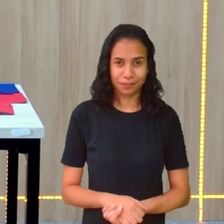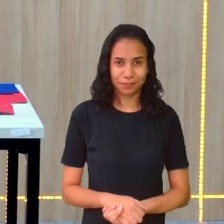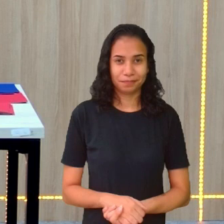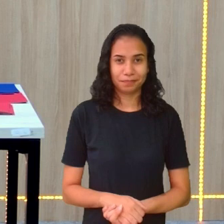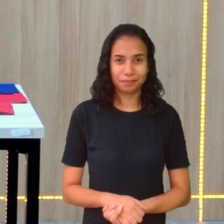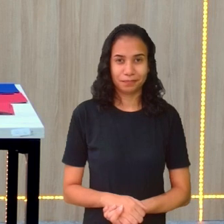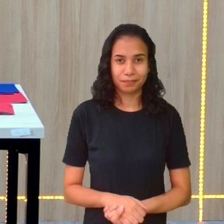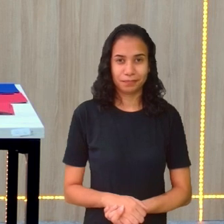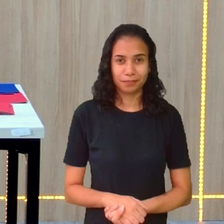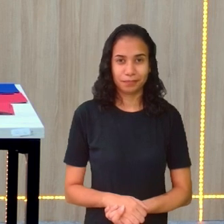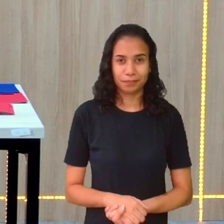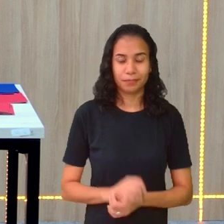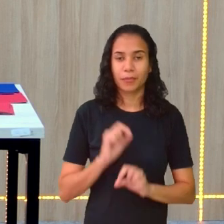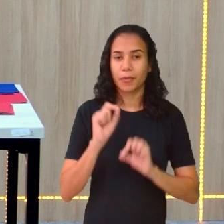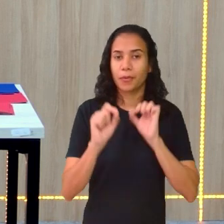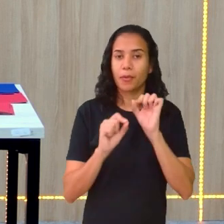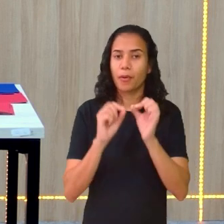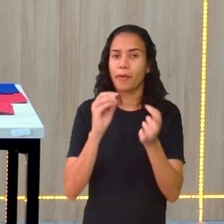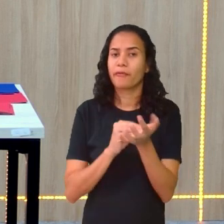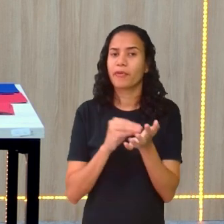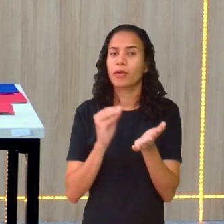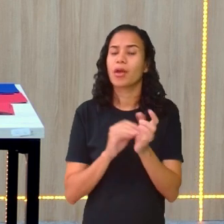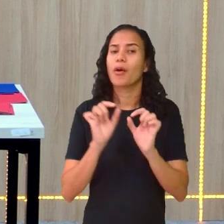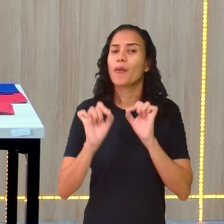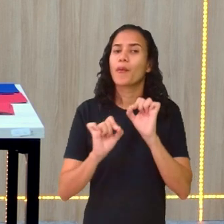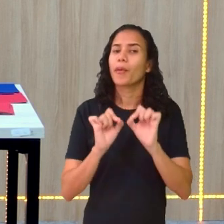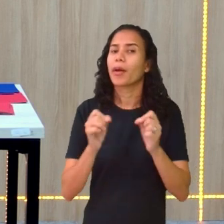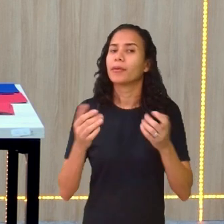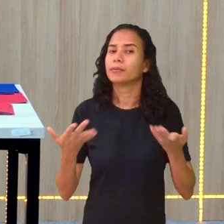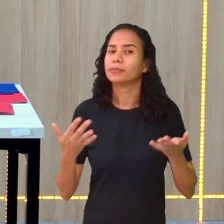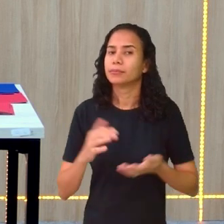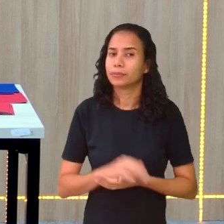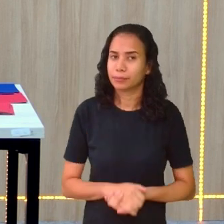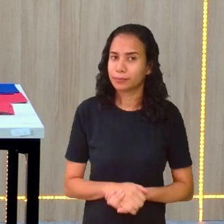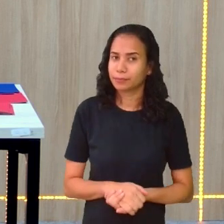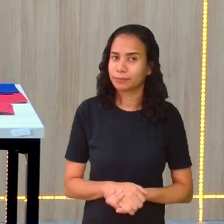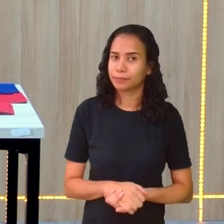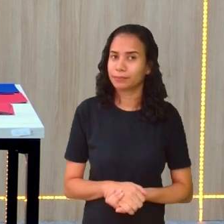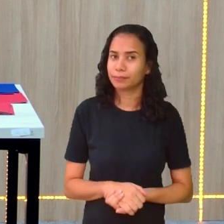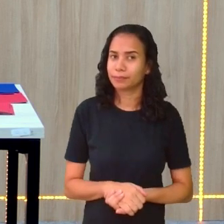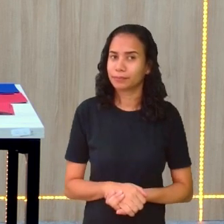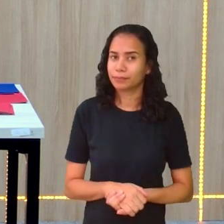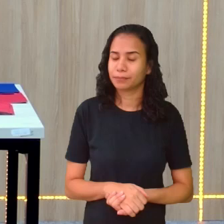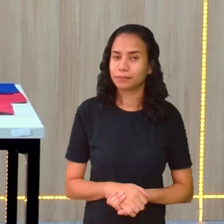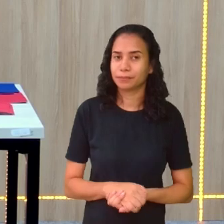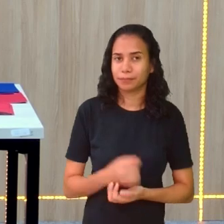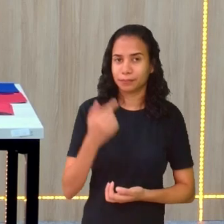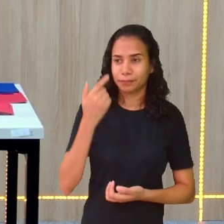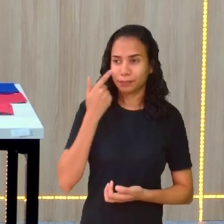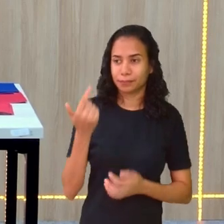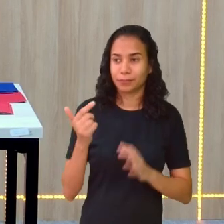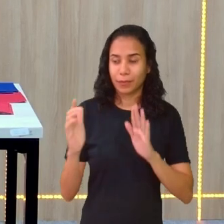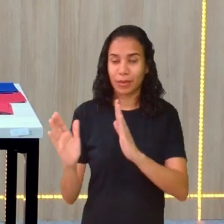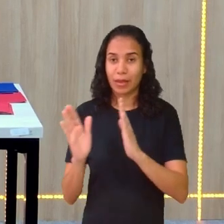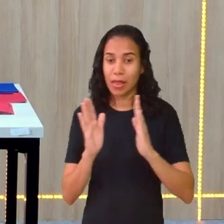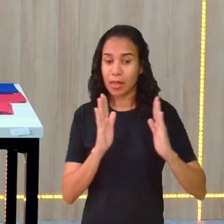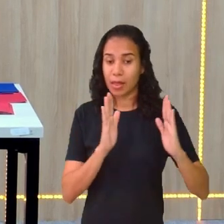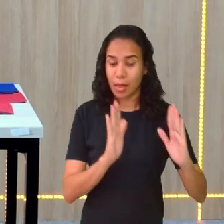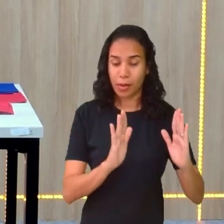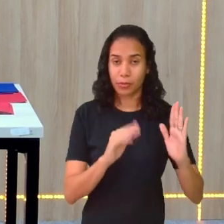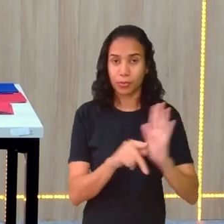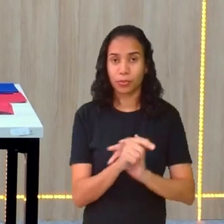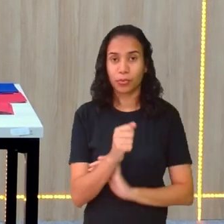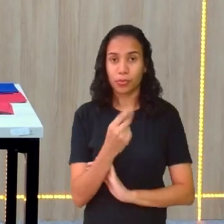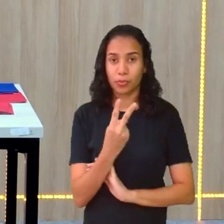O que que tá faltando aqui? Gente, desse lado eu coloquei o